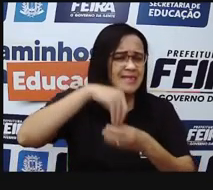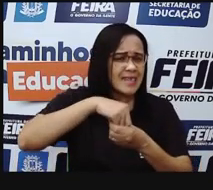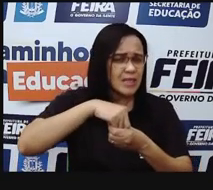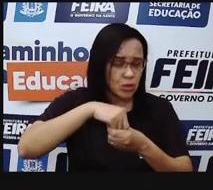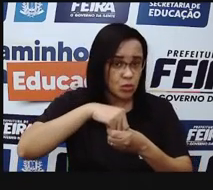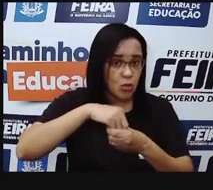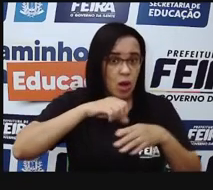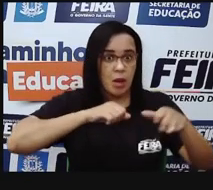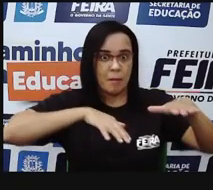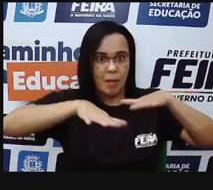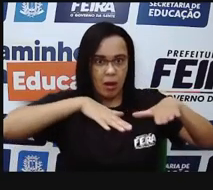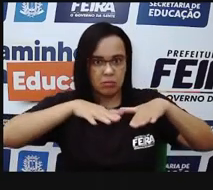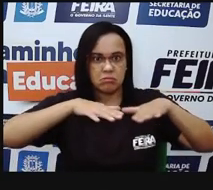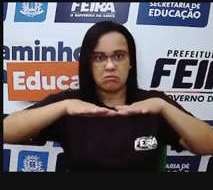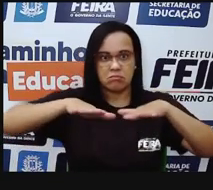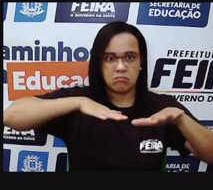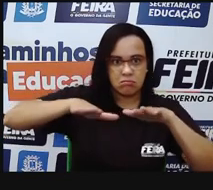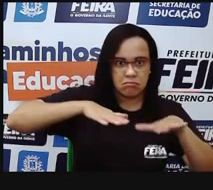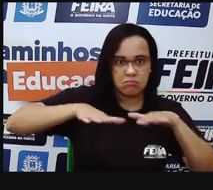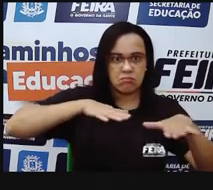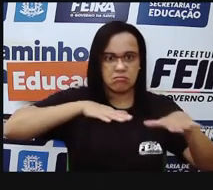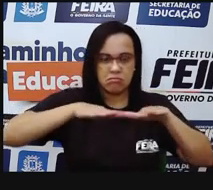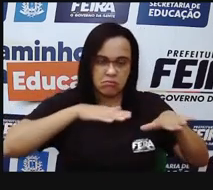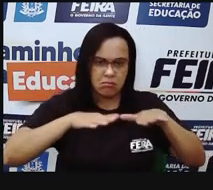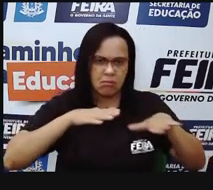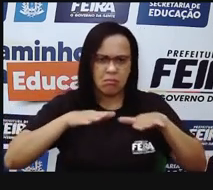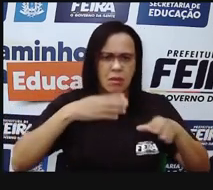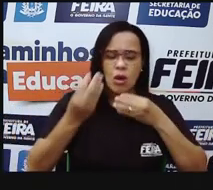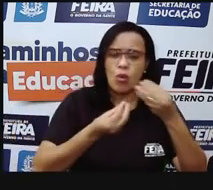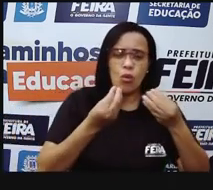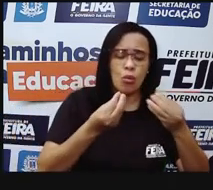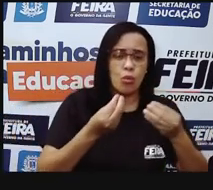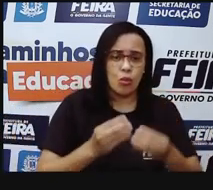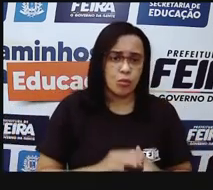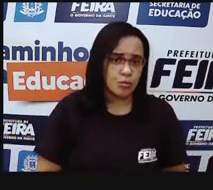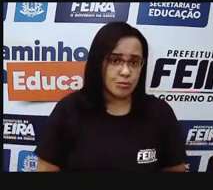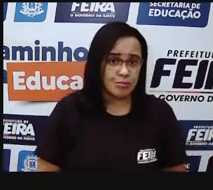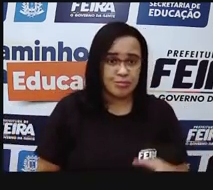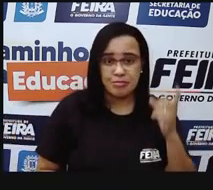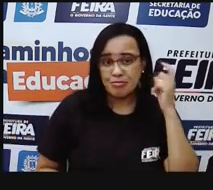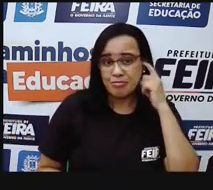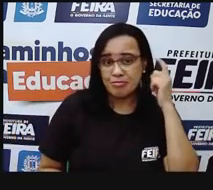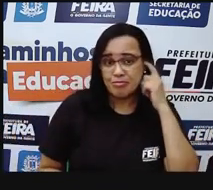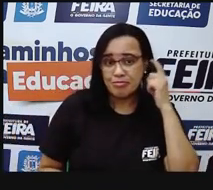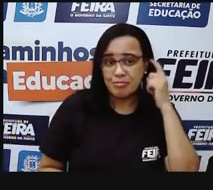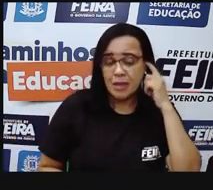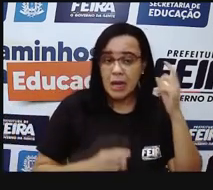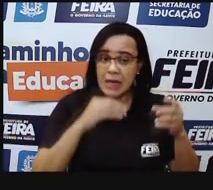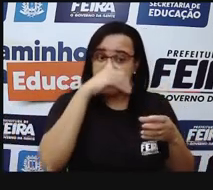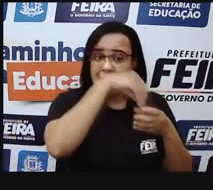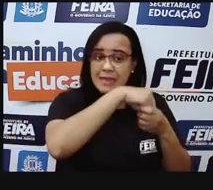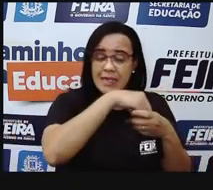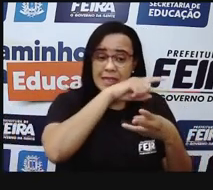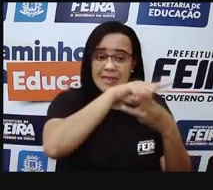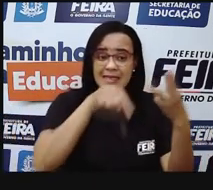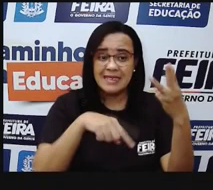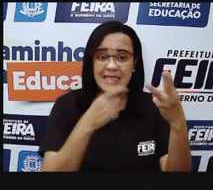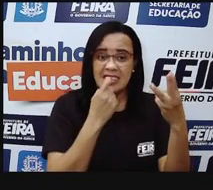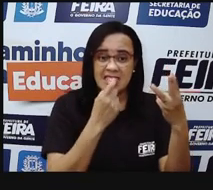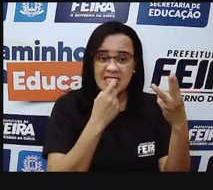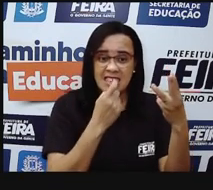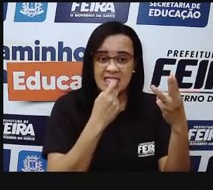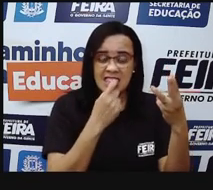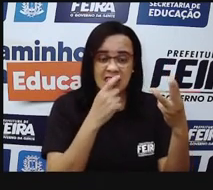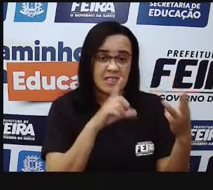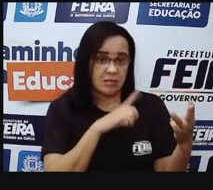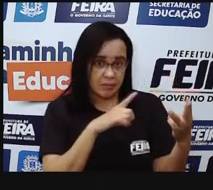movimentar. Só que, quando o tífano se movimenta, existem três ossinhos aqui, que são